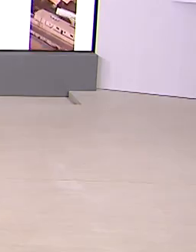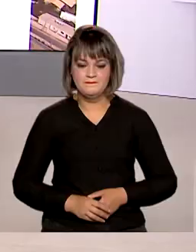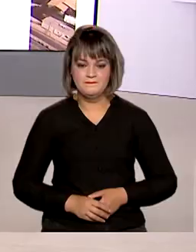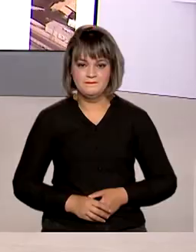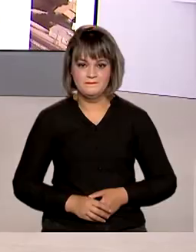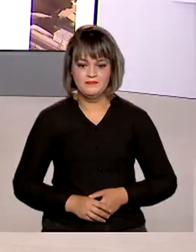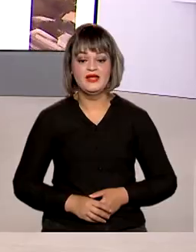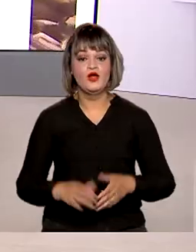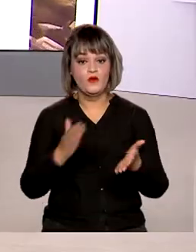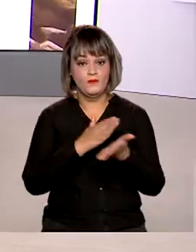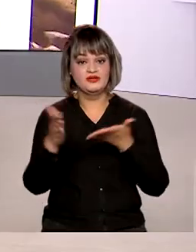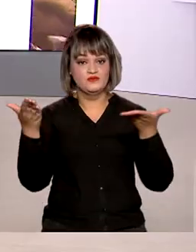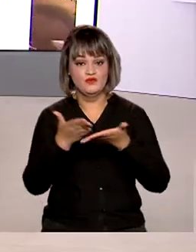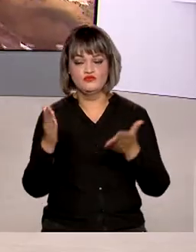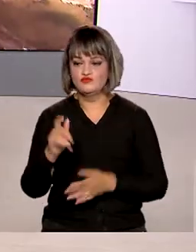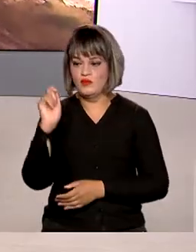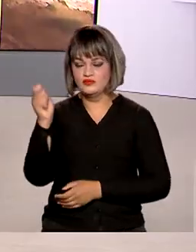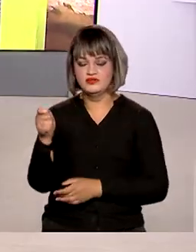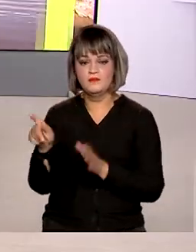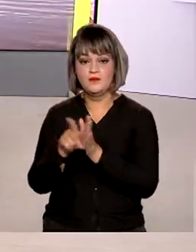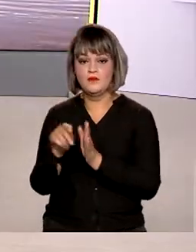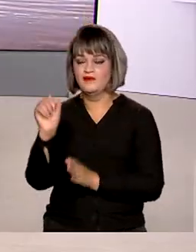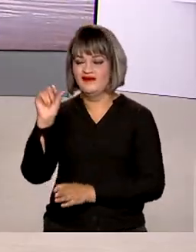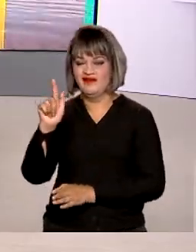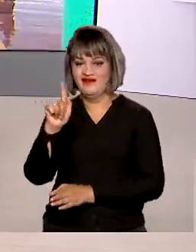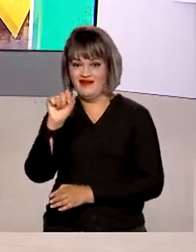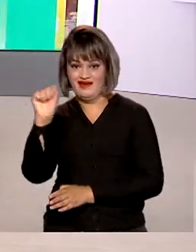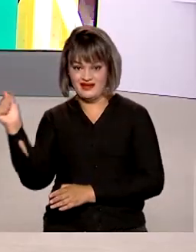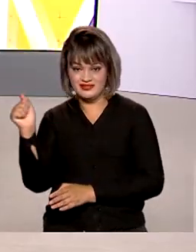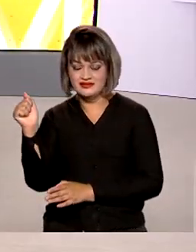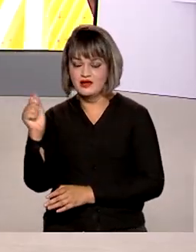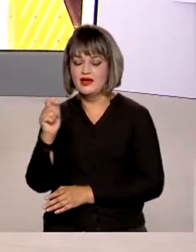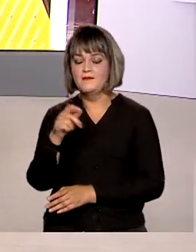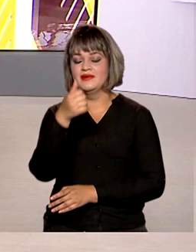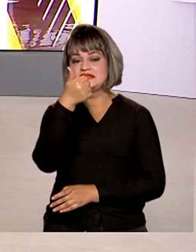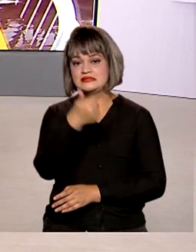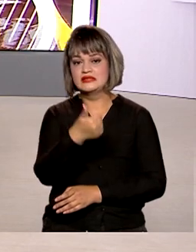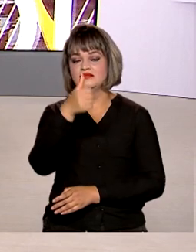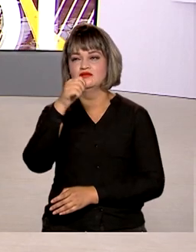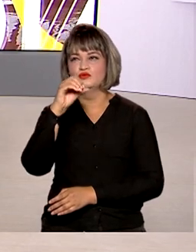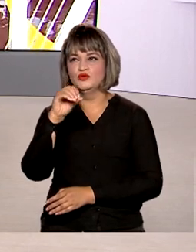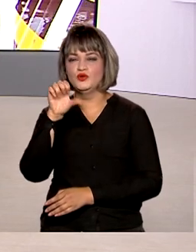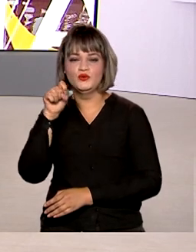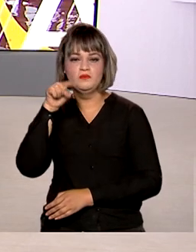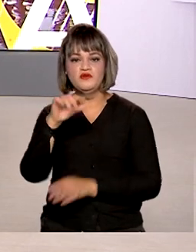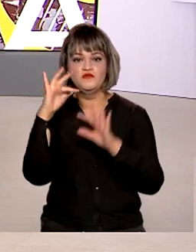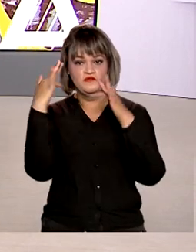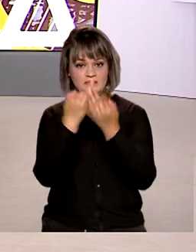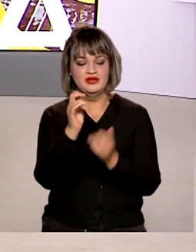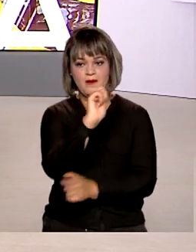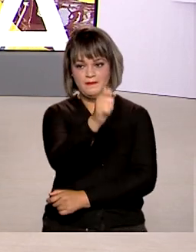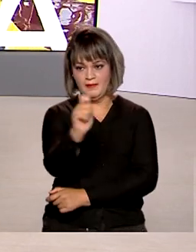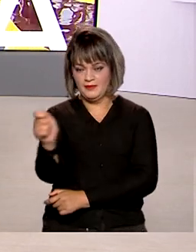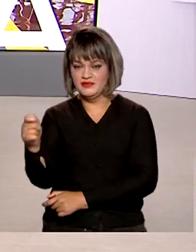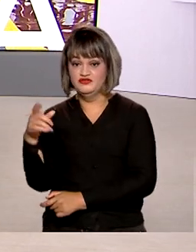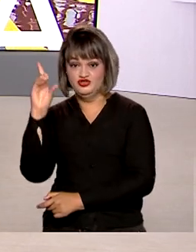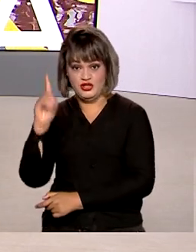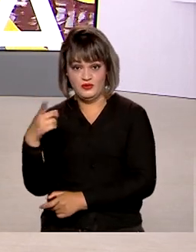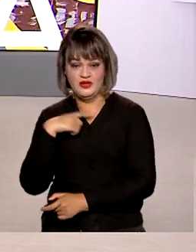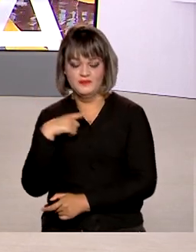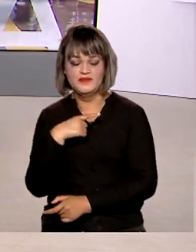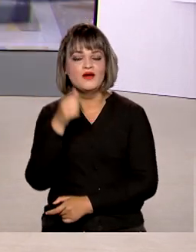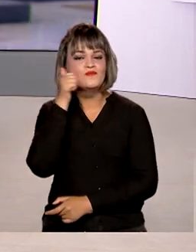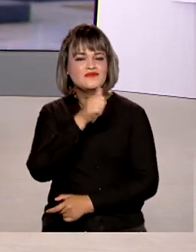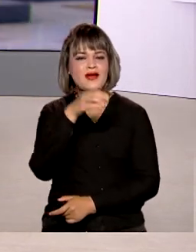A partir de hoje o Auxílio Gás começa a ser pago para 108 mil famílias. Vamos conversar agora com a repórter